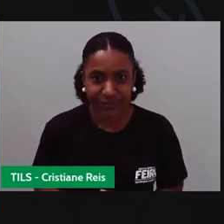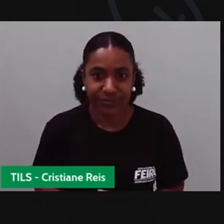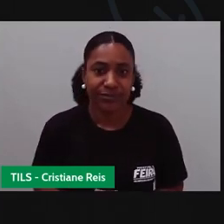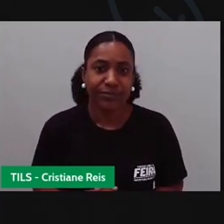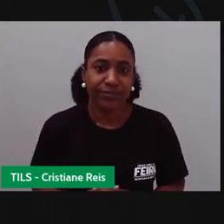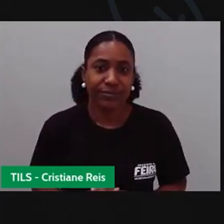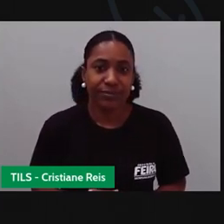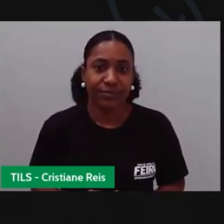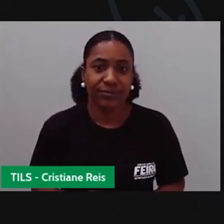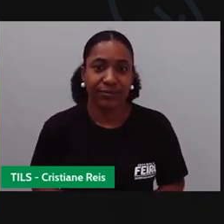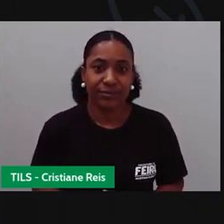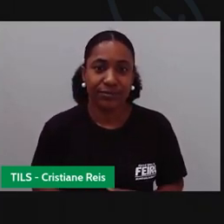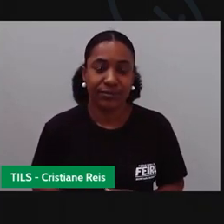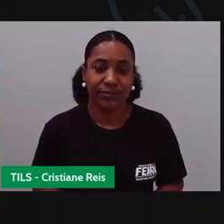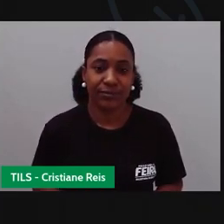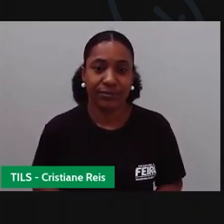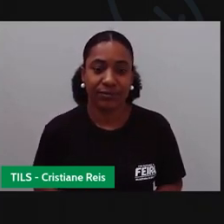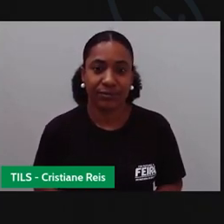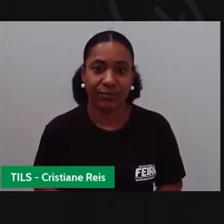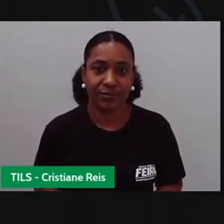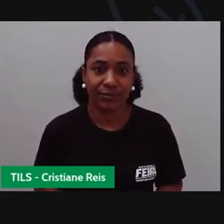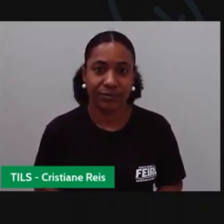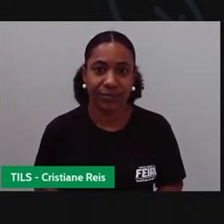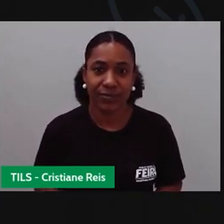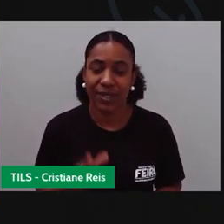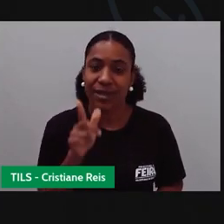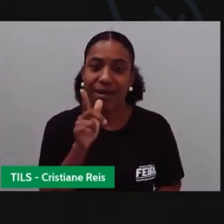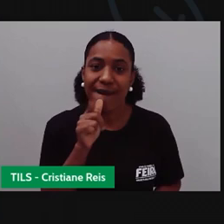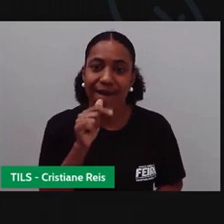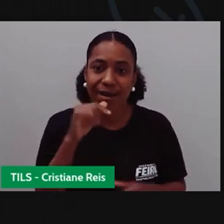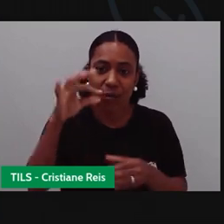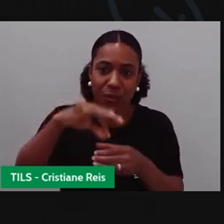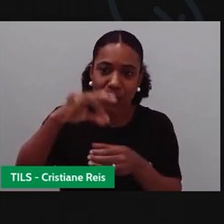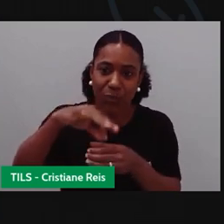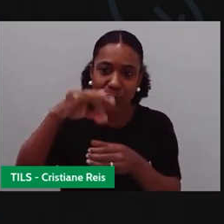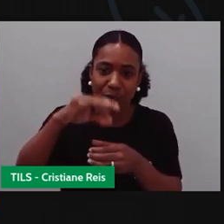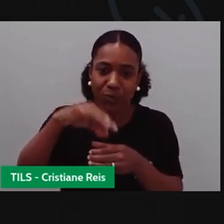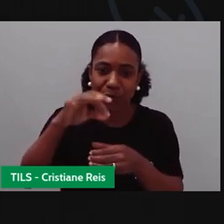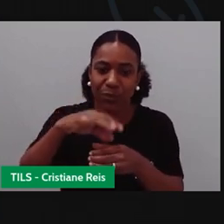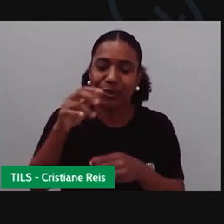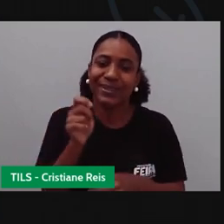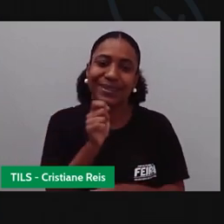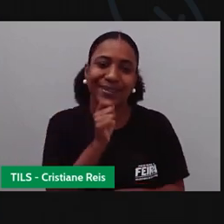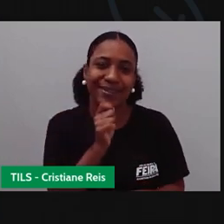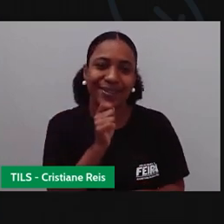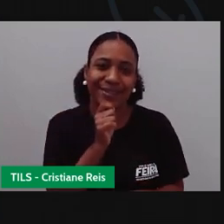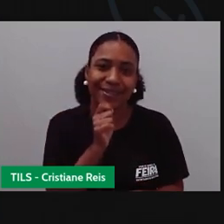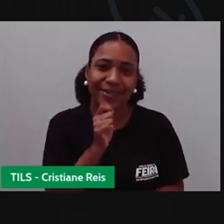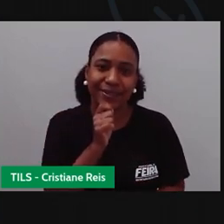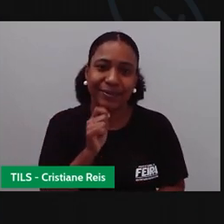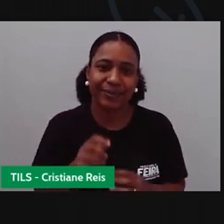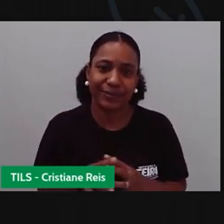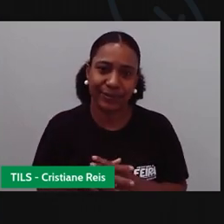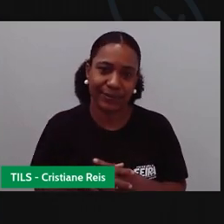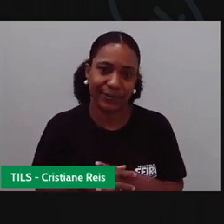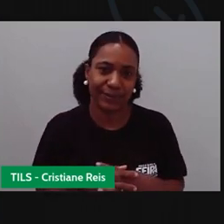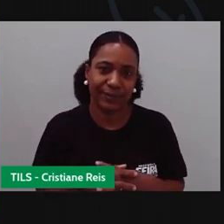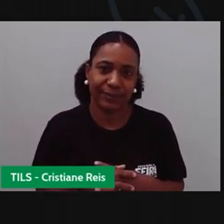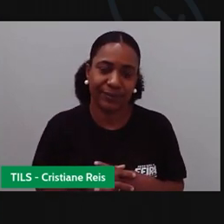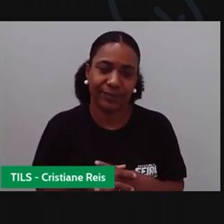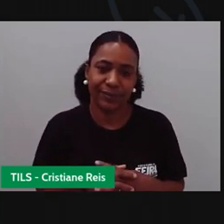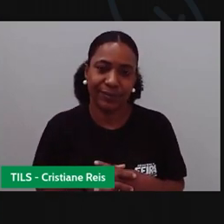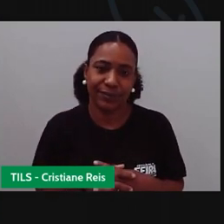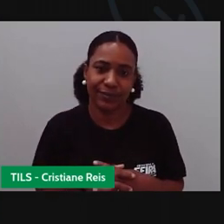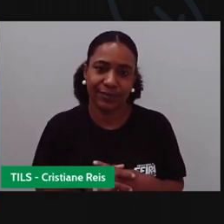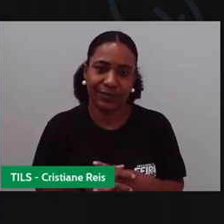A Pro não pegou a água que ela vai fazer, ó. O eu tô fazendo aqui? Limpando o meu pincel. Aí agora eu vim pra cor